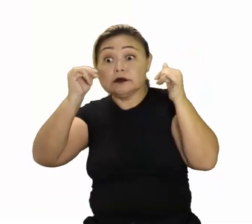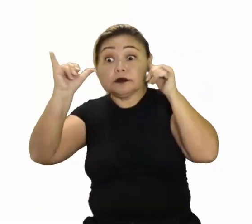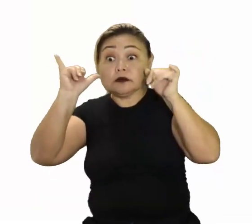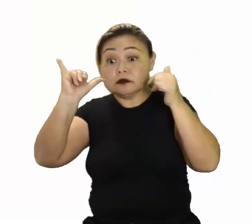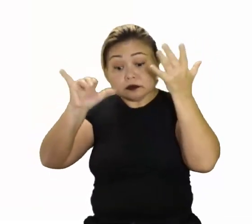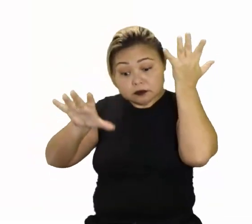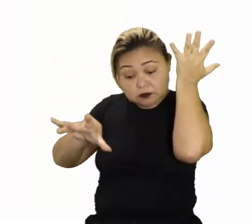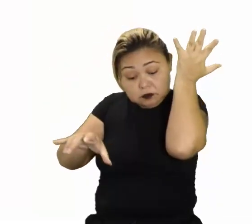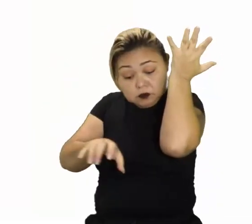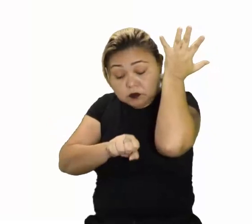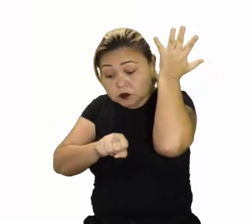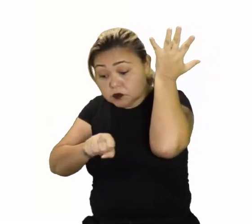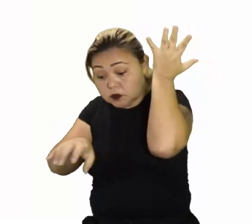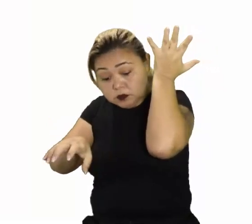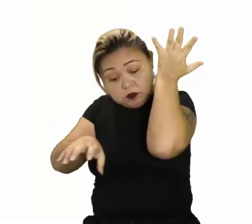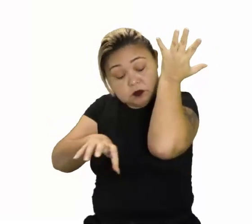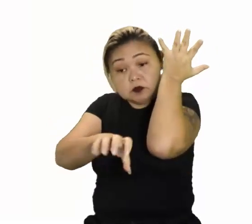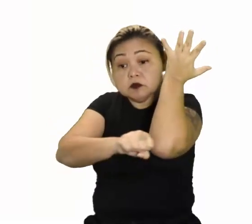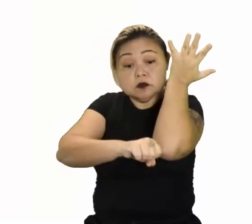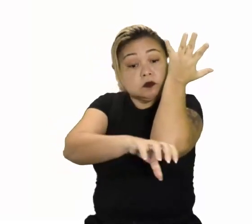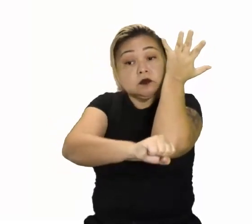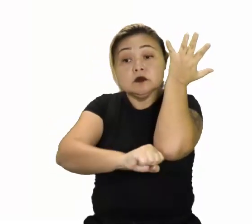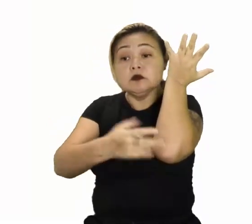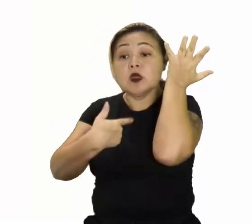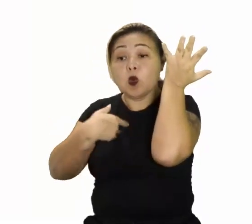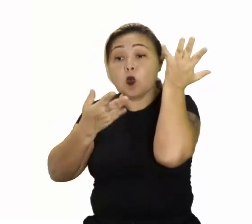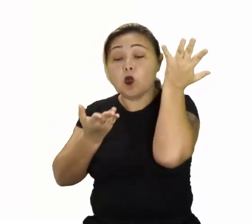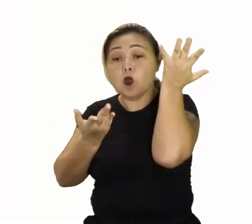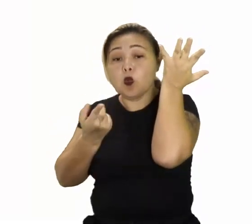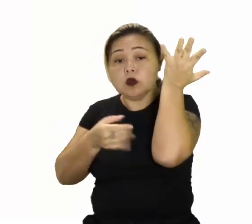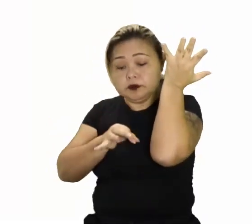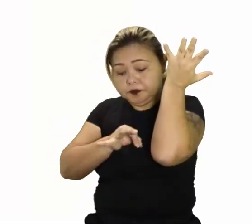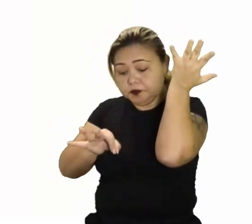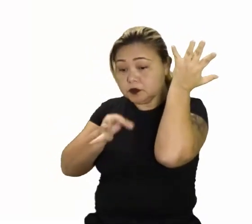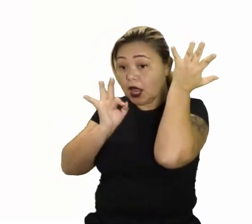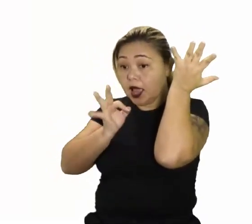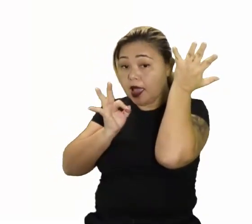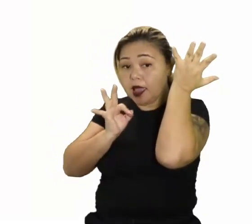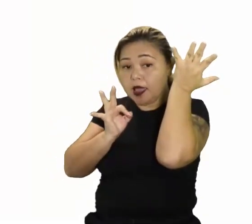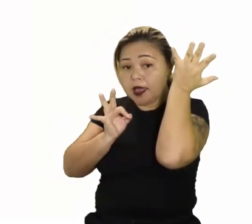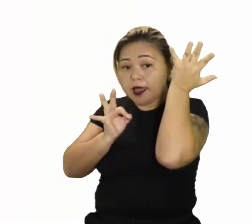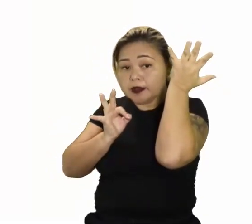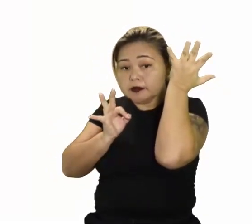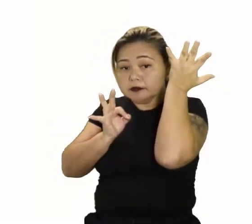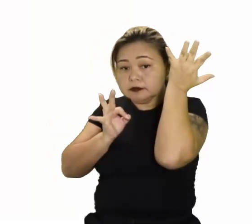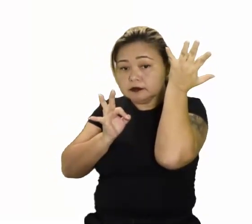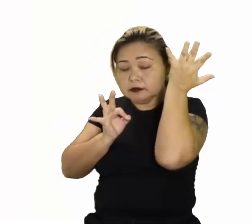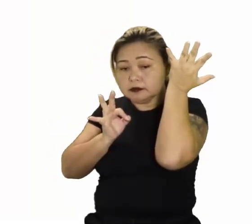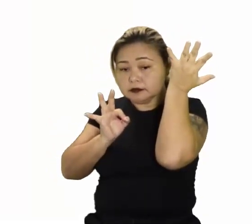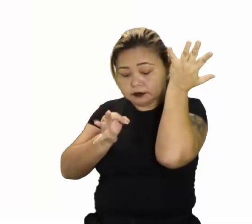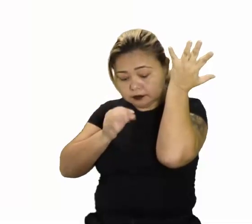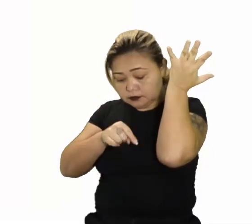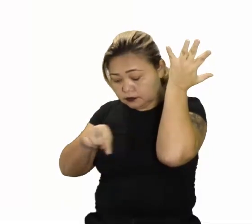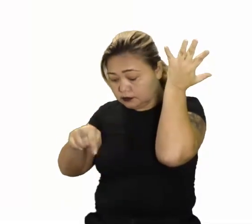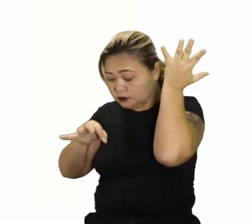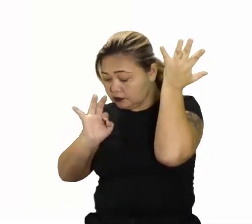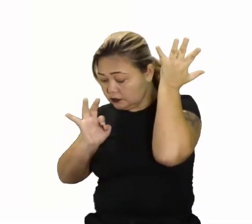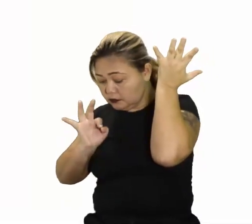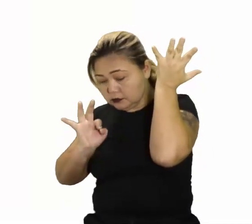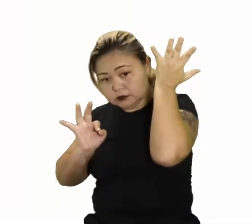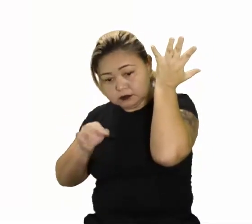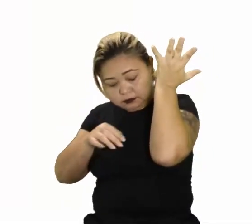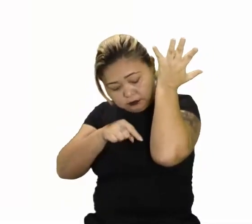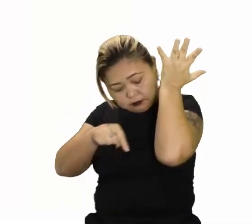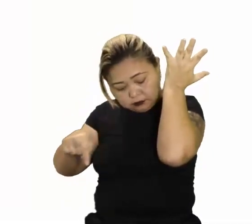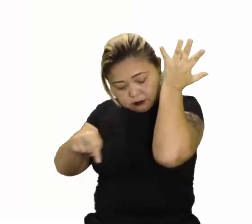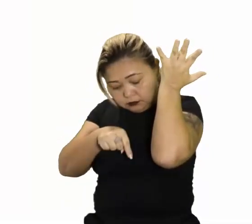negócio de processo de monocultura. Claro que o distanciamento entre o pé de café. Aqui é um pé de café. Aqui é outro pé de café. E tem um